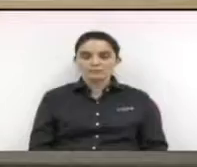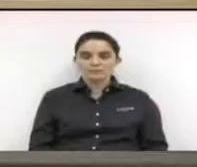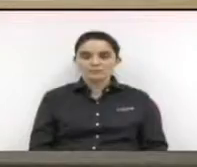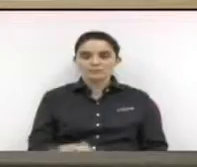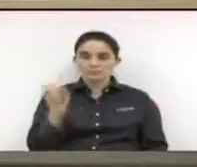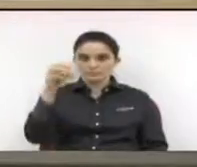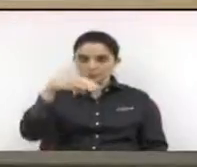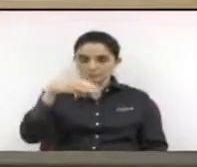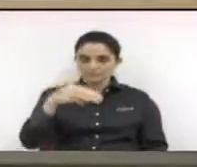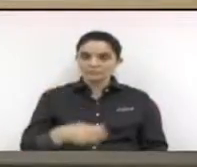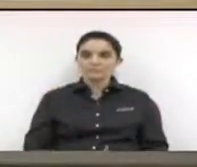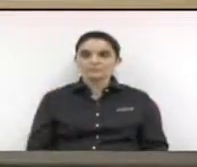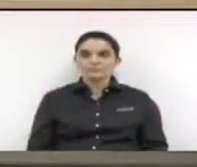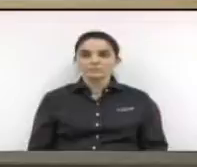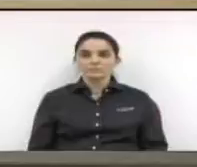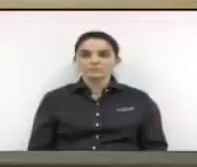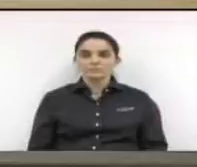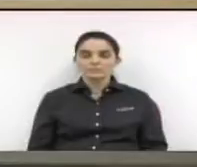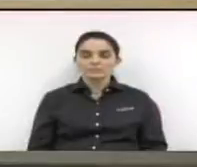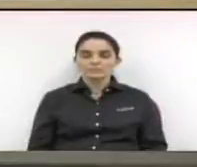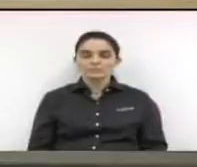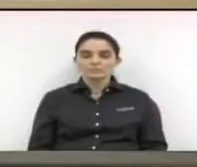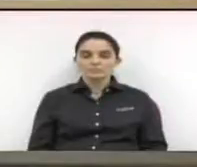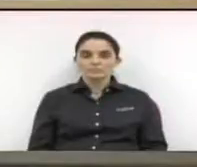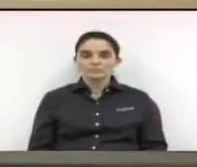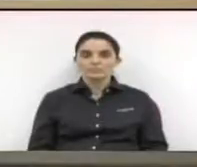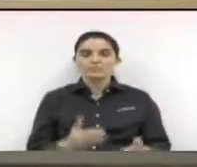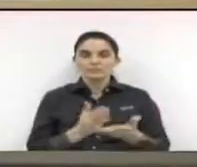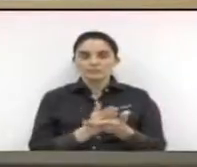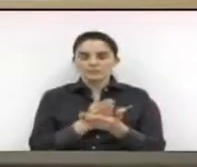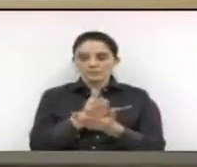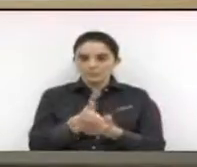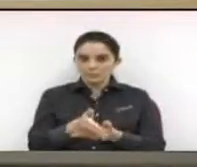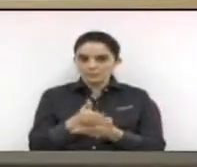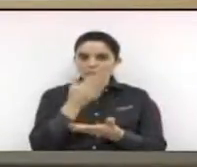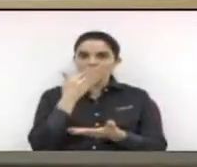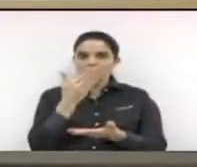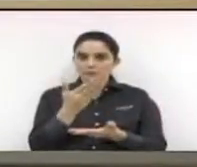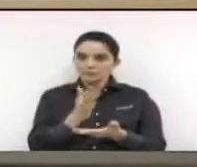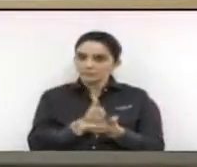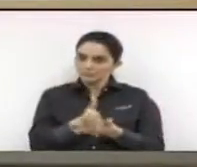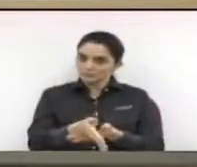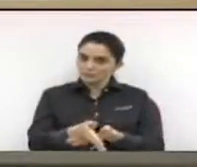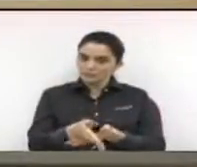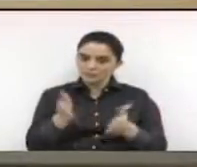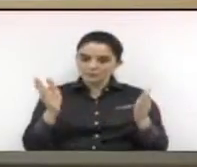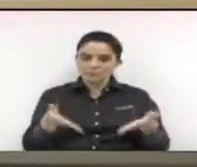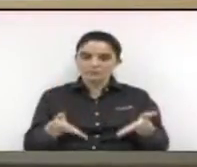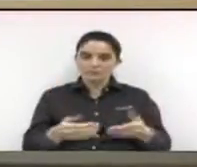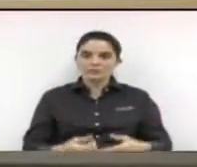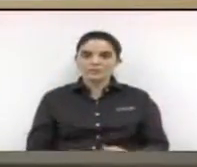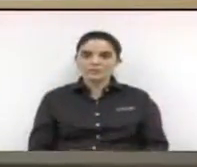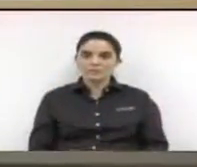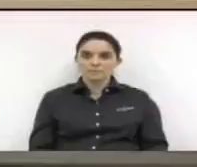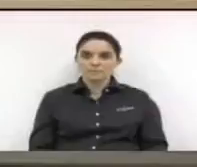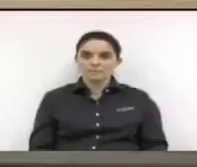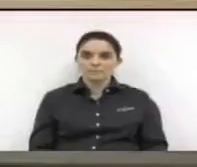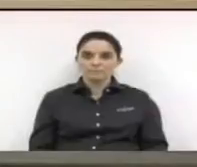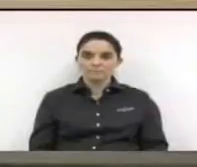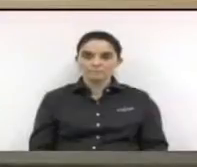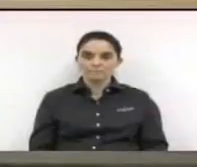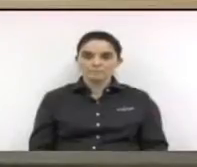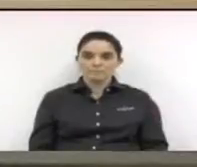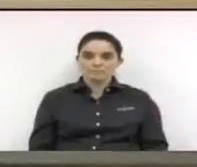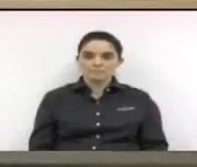sim o requerimento foi aprovado passemos imediatamente a